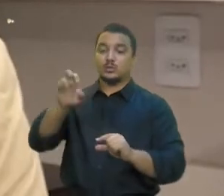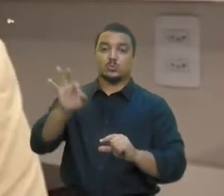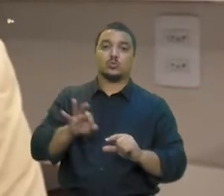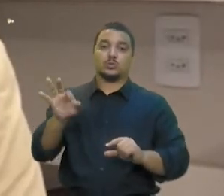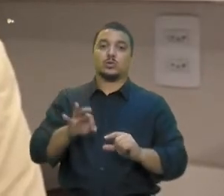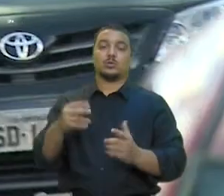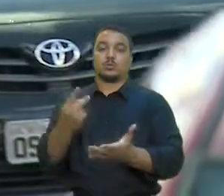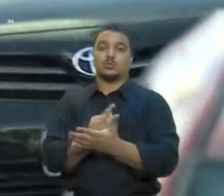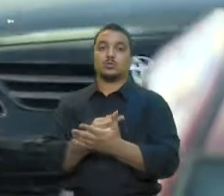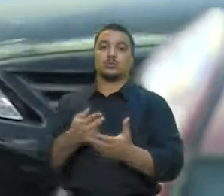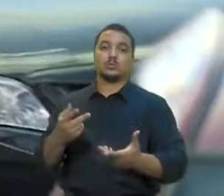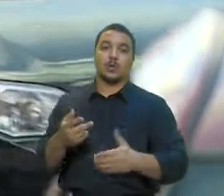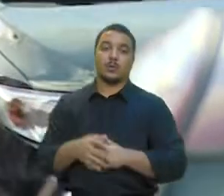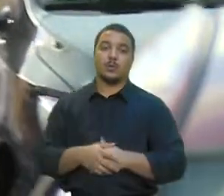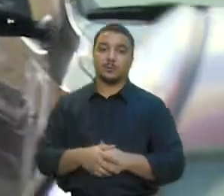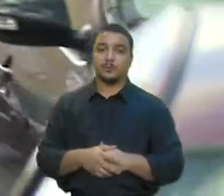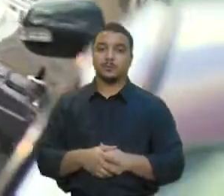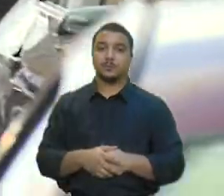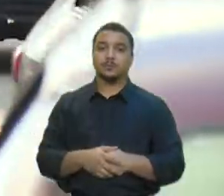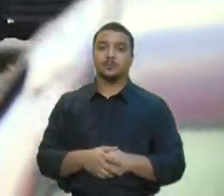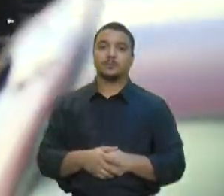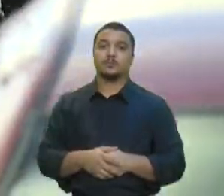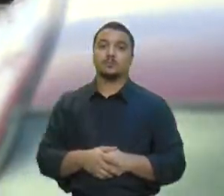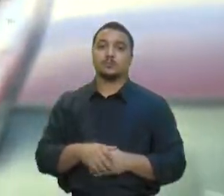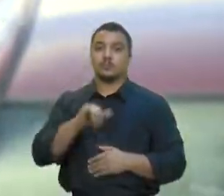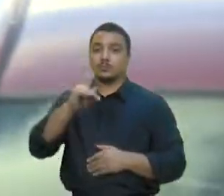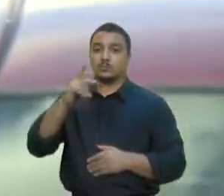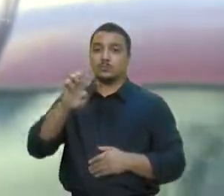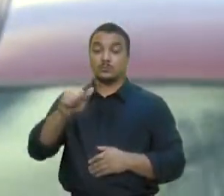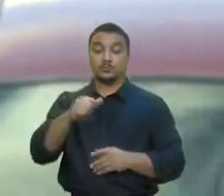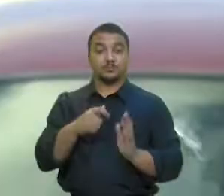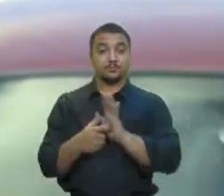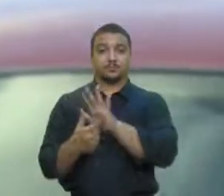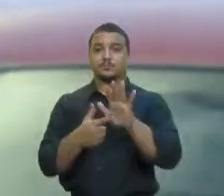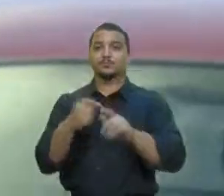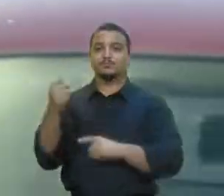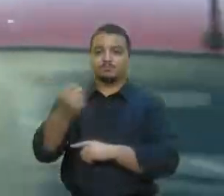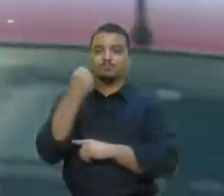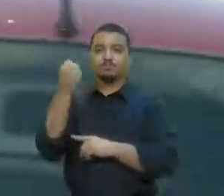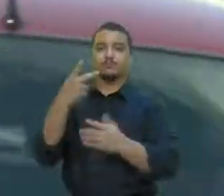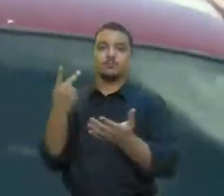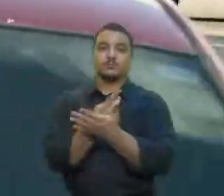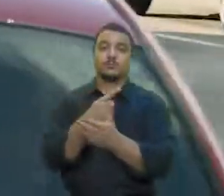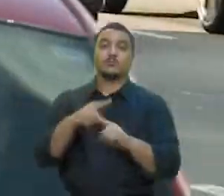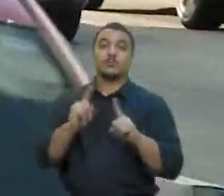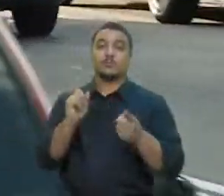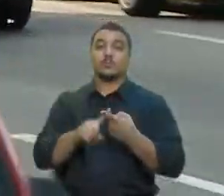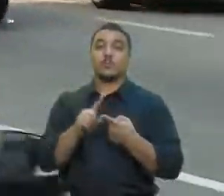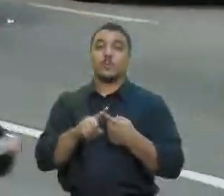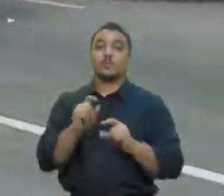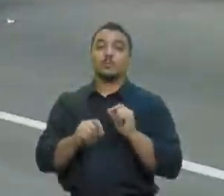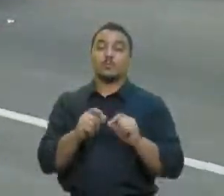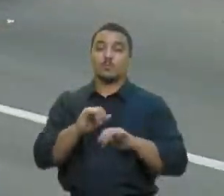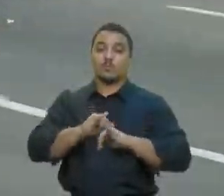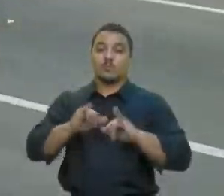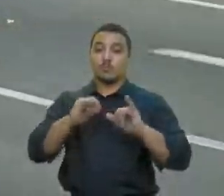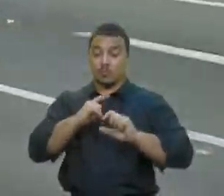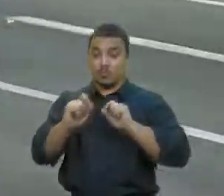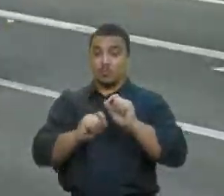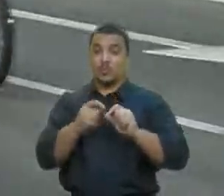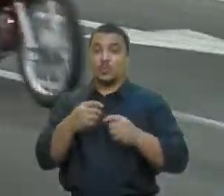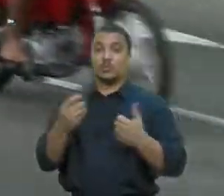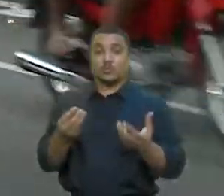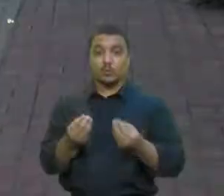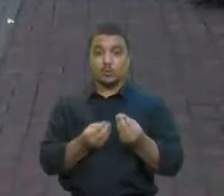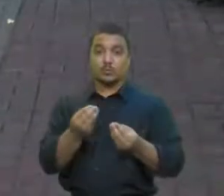número de infrações. O estudo do IPEA não só revela a gravidade da situação, mas pretende contribuir para a formulação de políticas